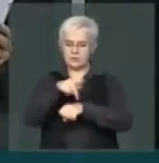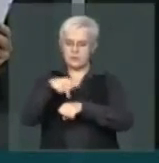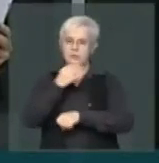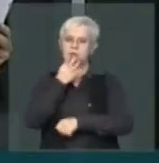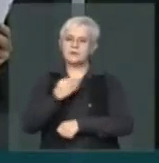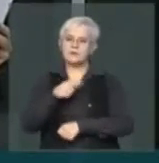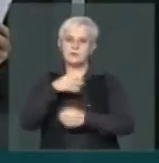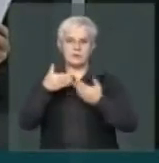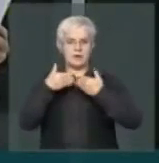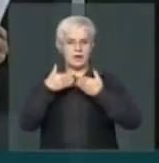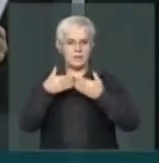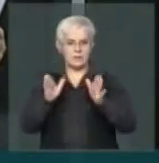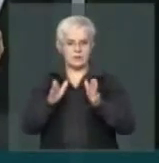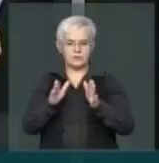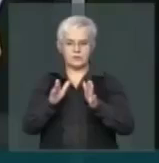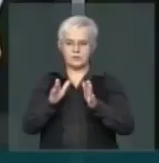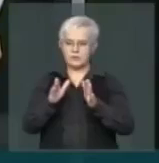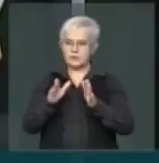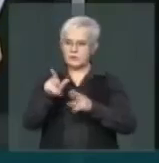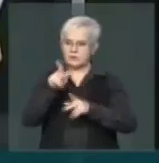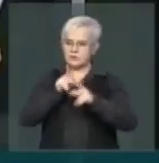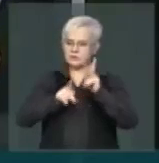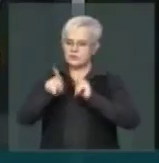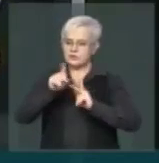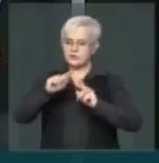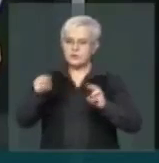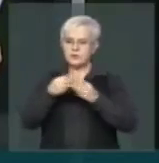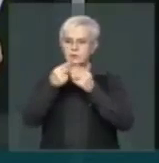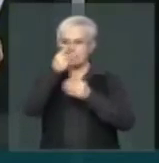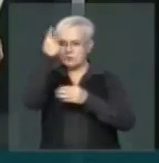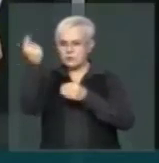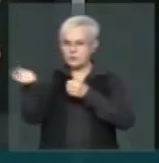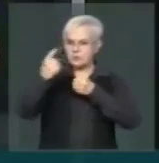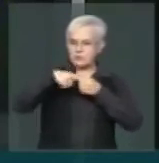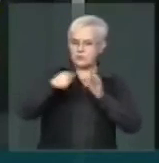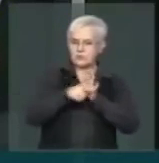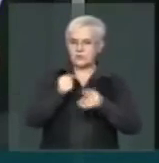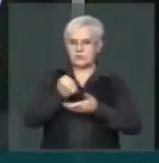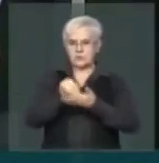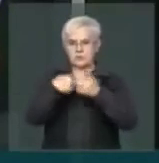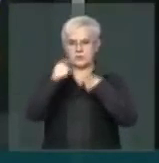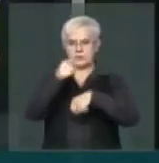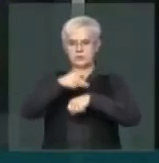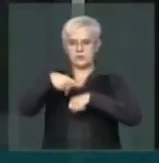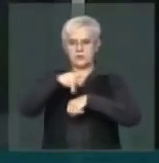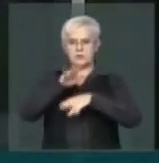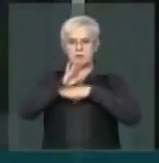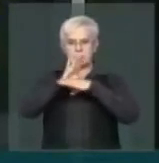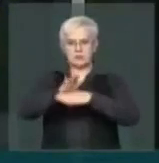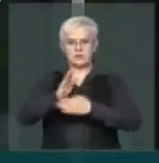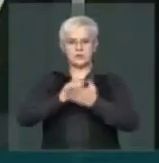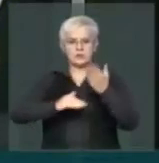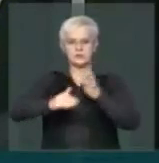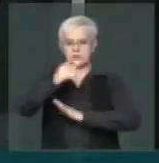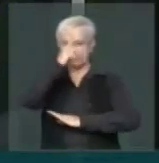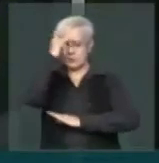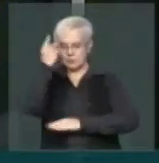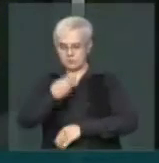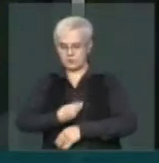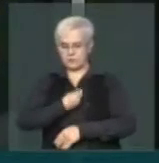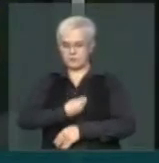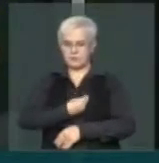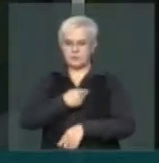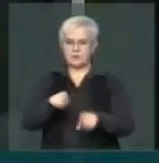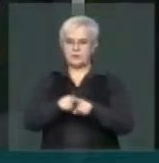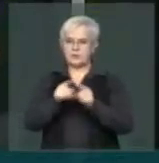será aberto à imigração de judeus de todos os países e de sua dispersão promoverá o desenvolvimento do país em benefício de todos os seus habitantes.